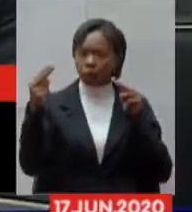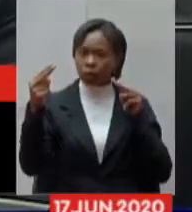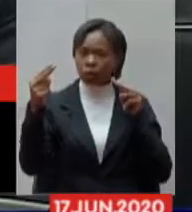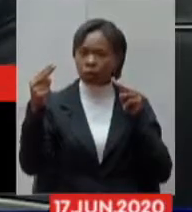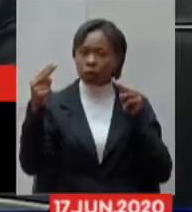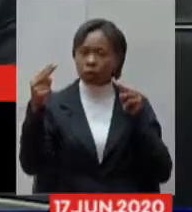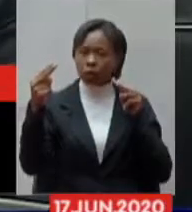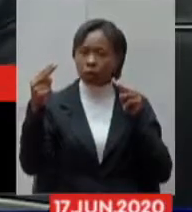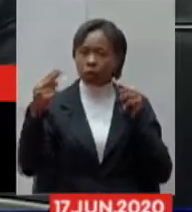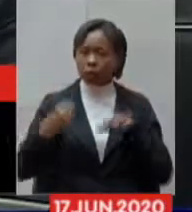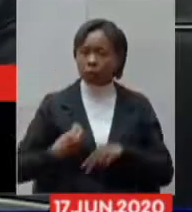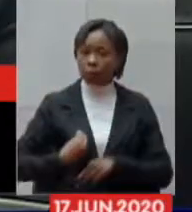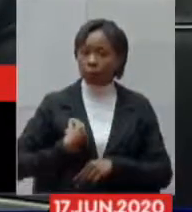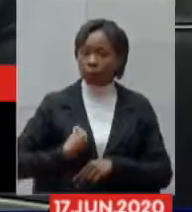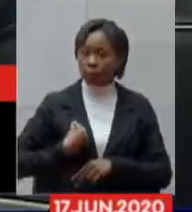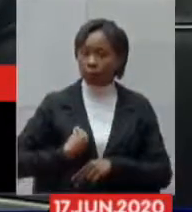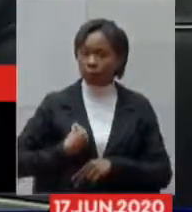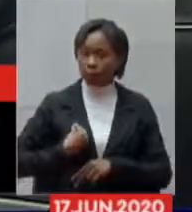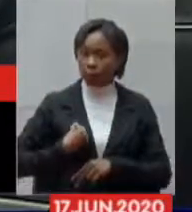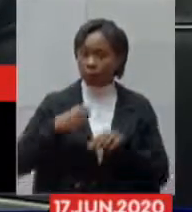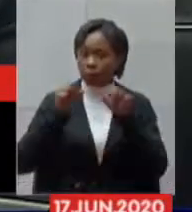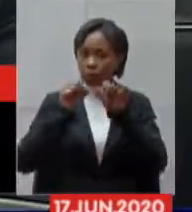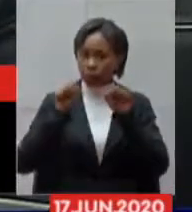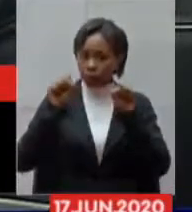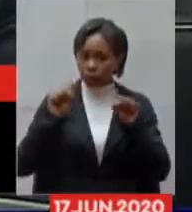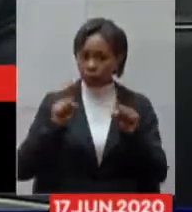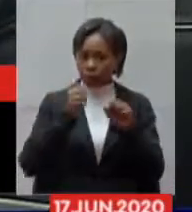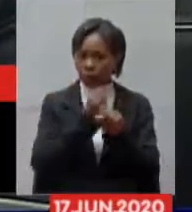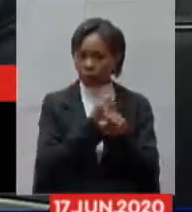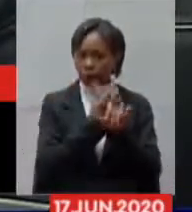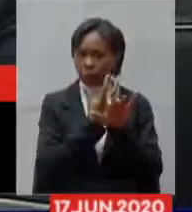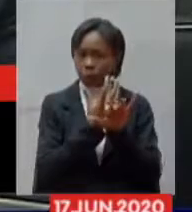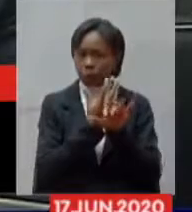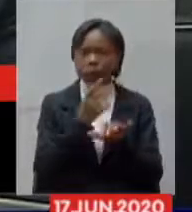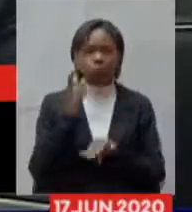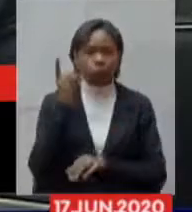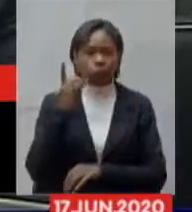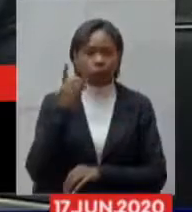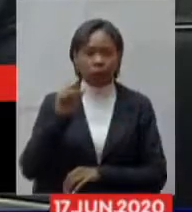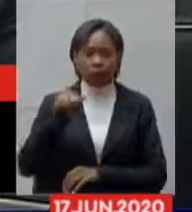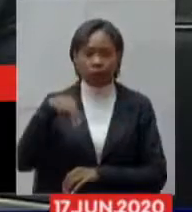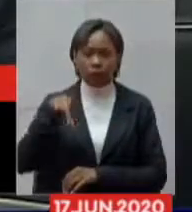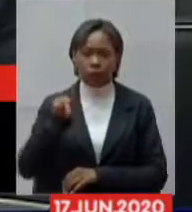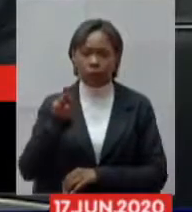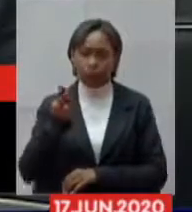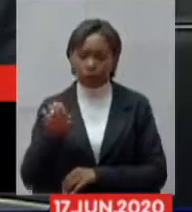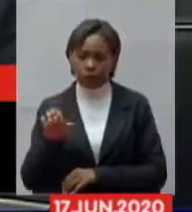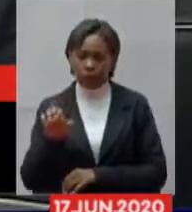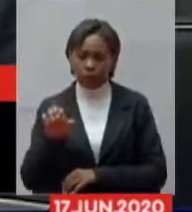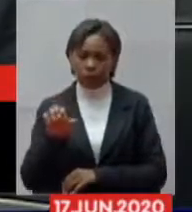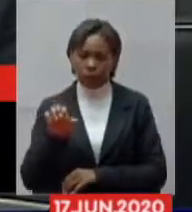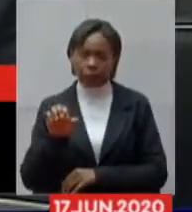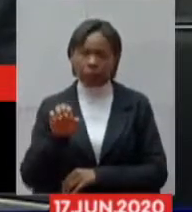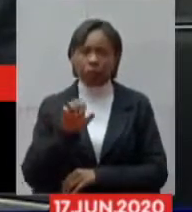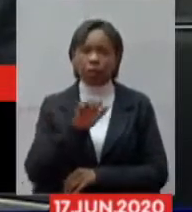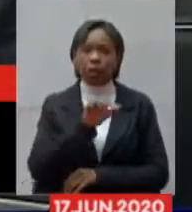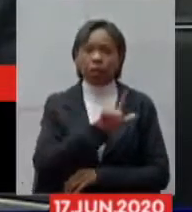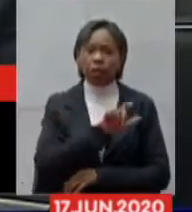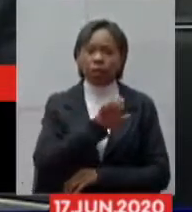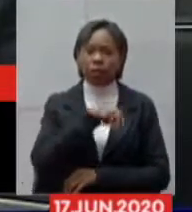pelo pelo sistema remota deputado Andréa de Jesus deputado Leninha também